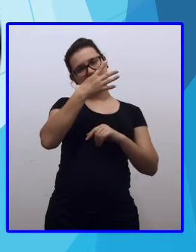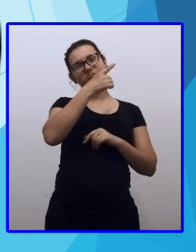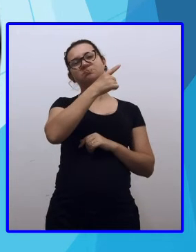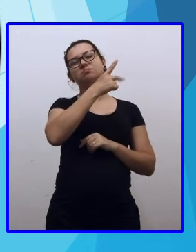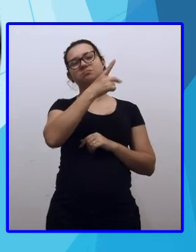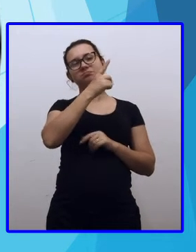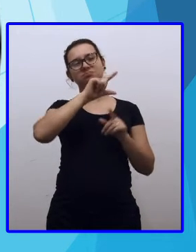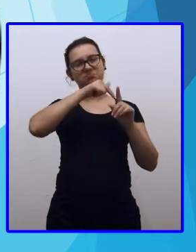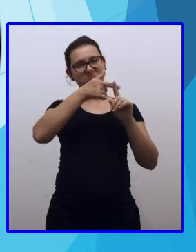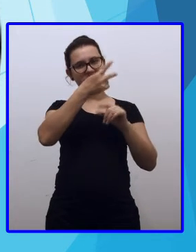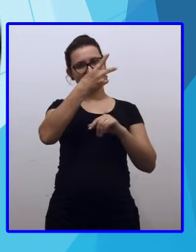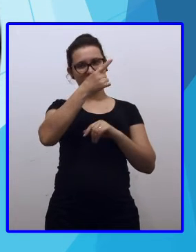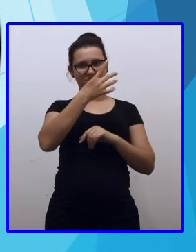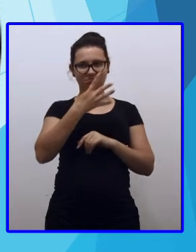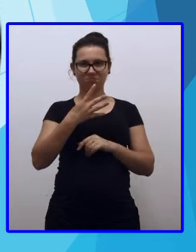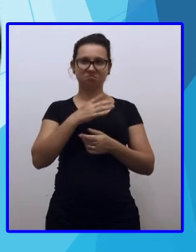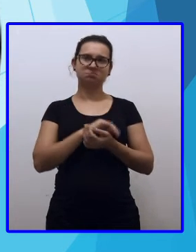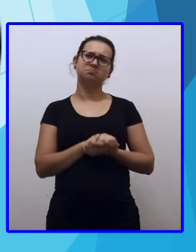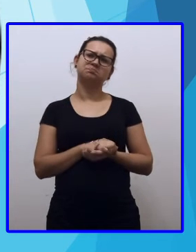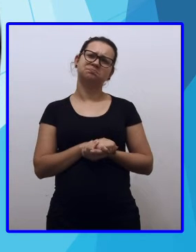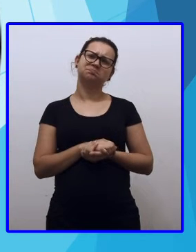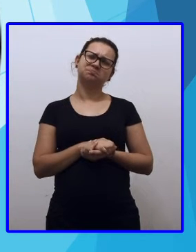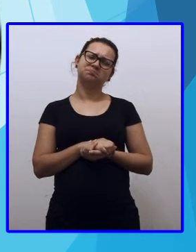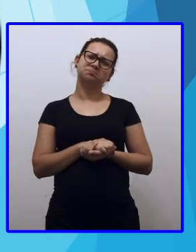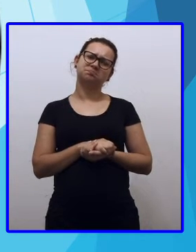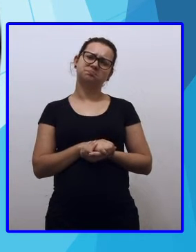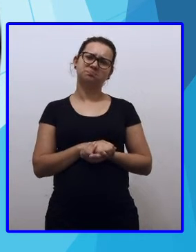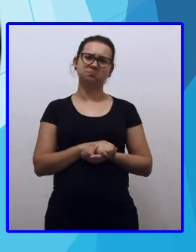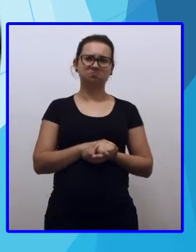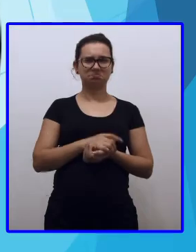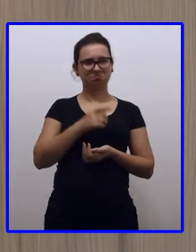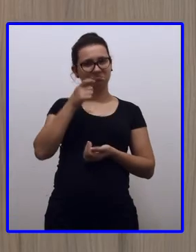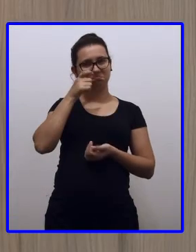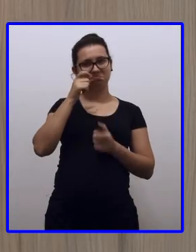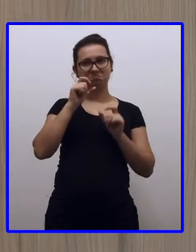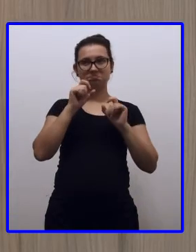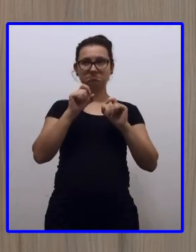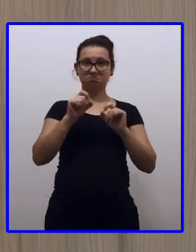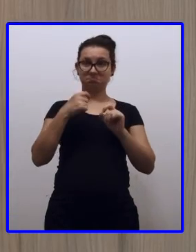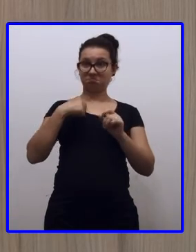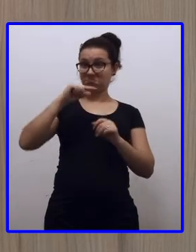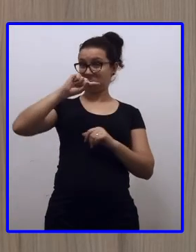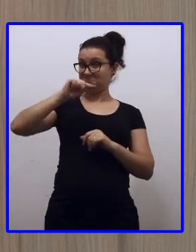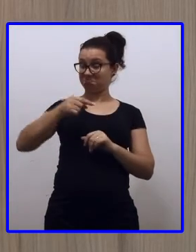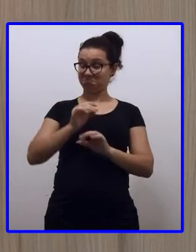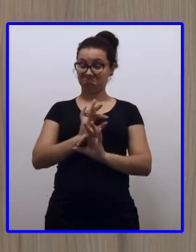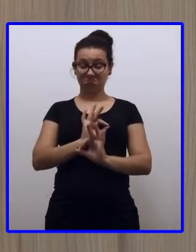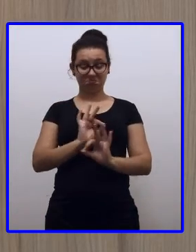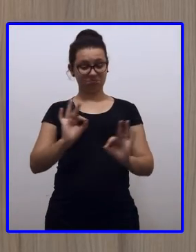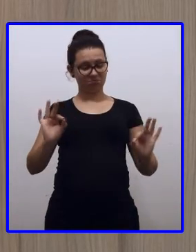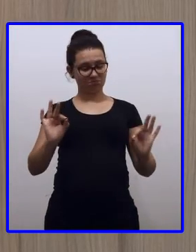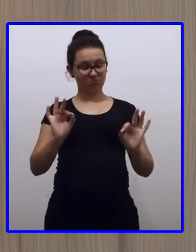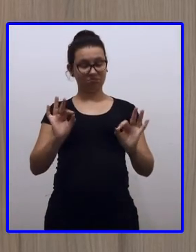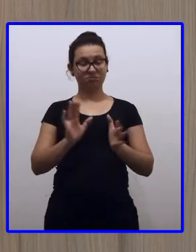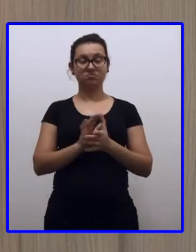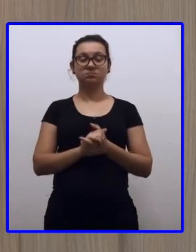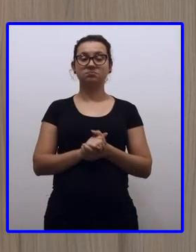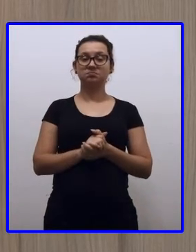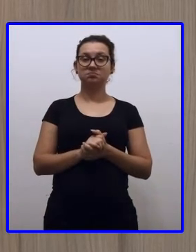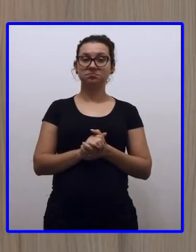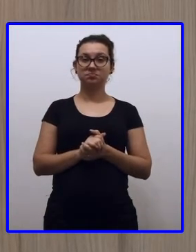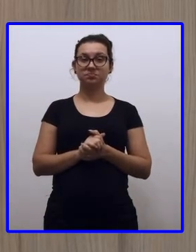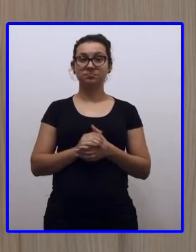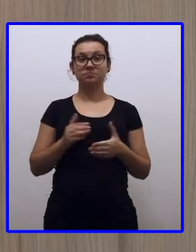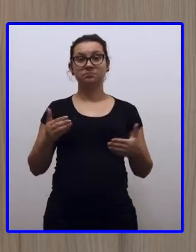Mais dois, quatorze. Até então, eu não mexi na vírgula. A vírgula estava lá em cima.